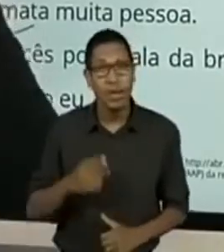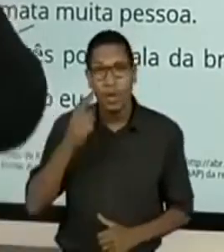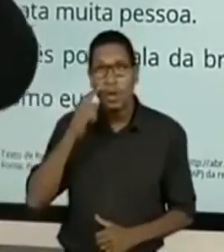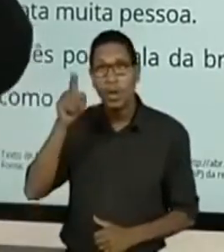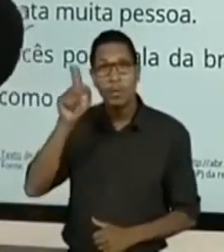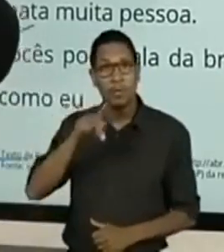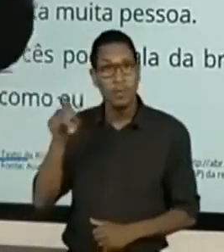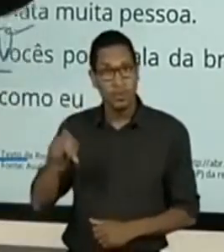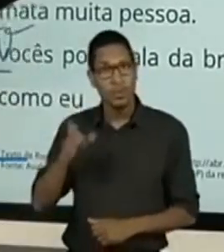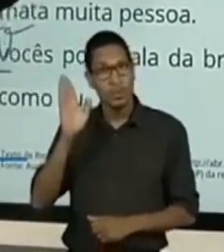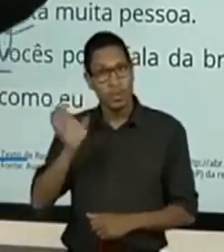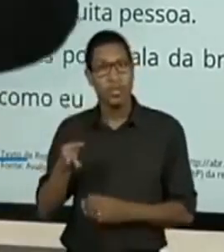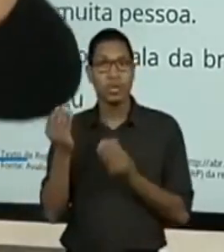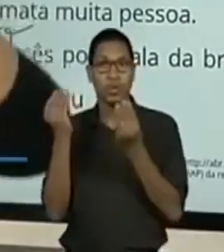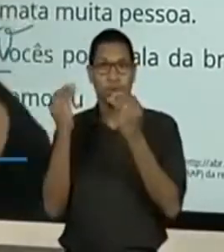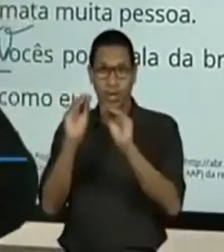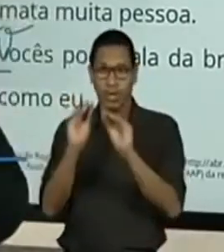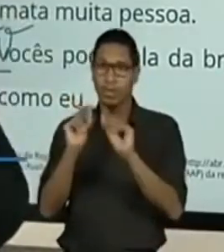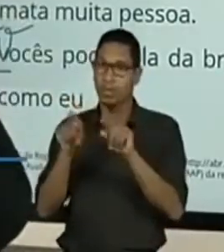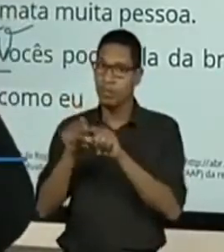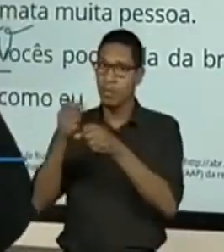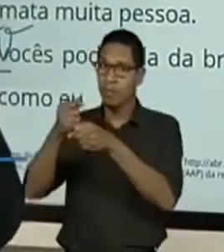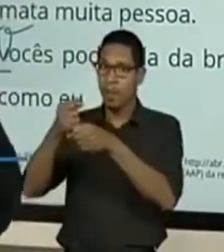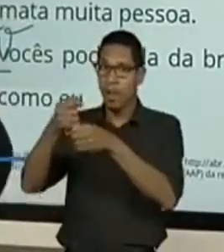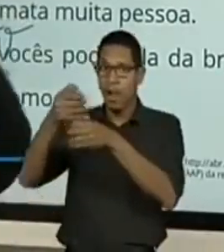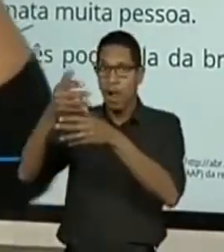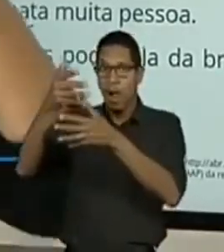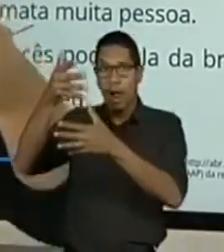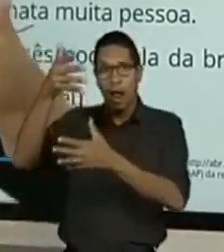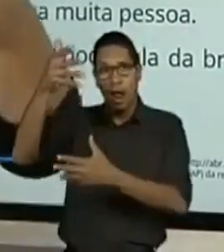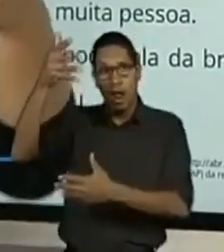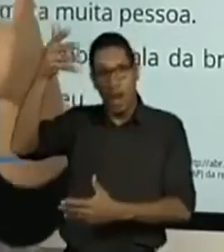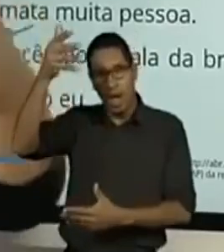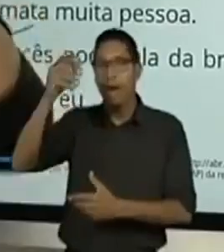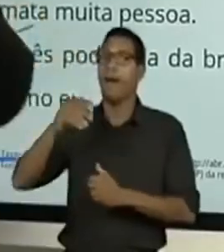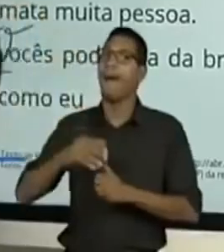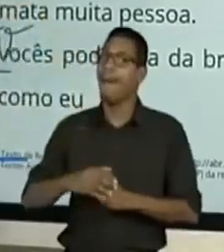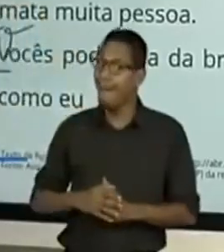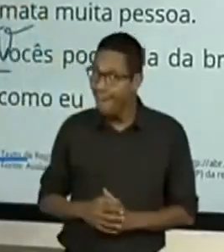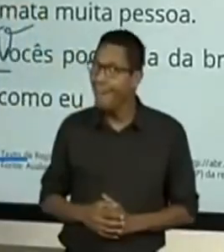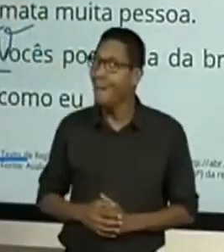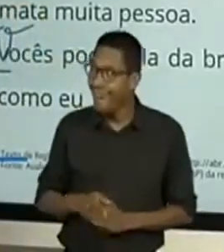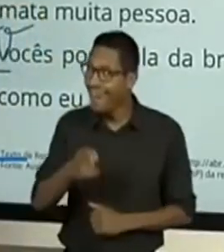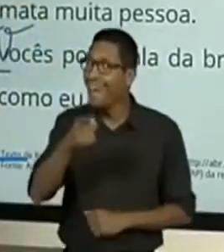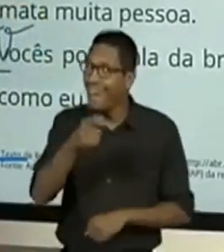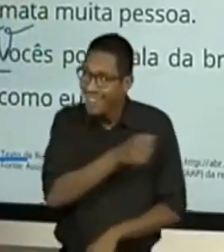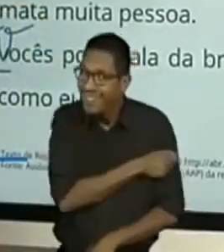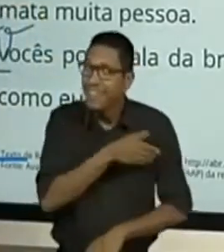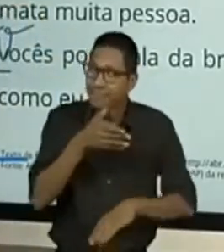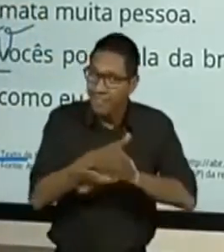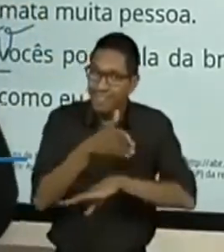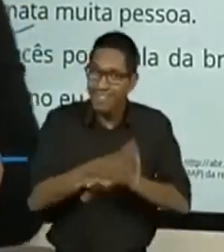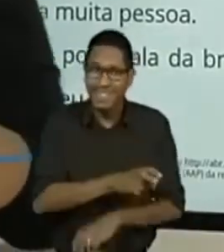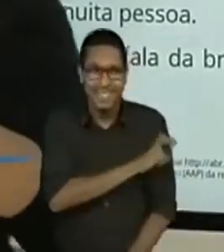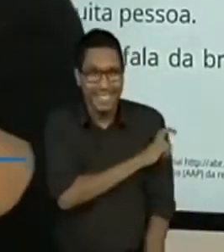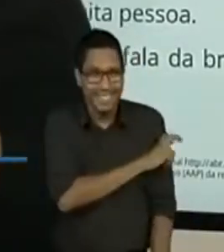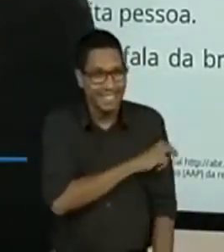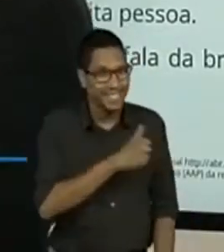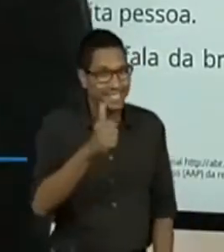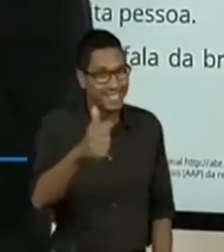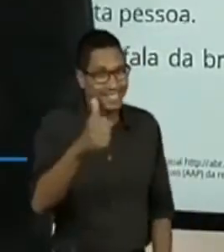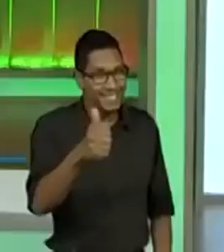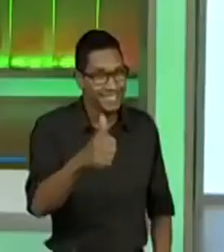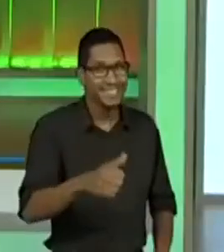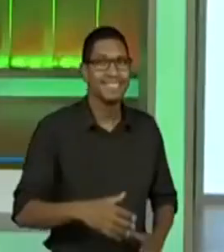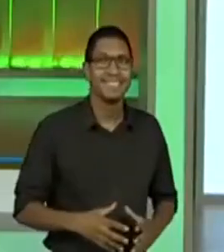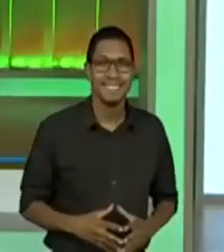colocando as respostas de vocês. Estão aumentando aqui as respostas. Agora, eu estou sentindo cada vez mais a galerinha participando em quinto ano. É isso aí.